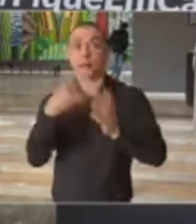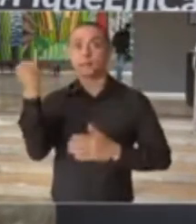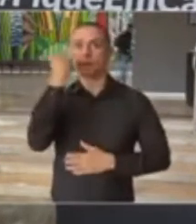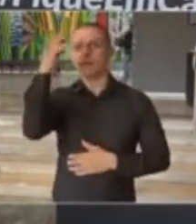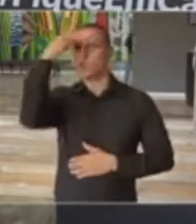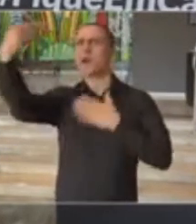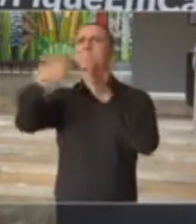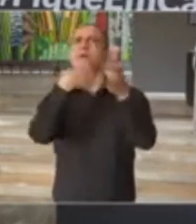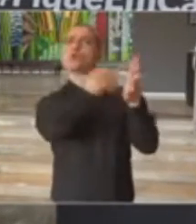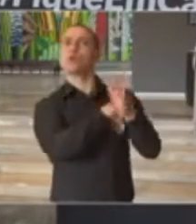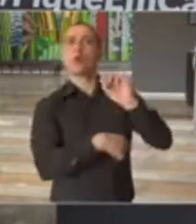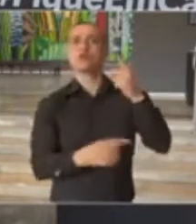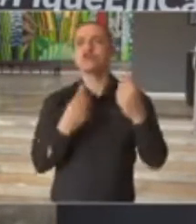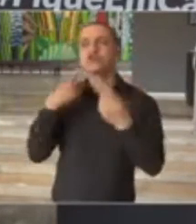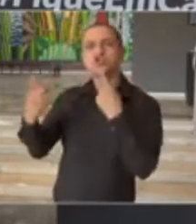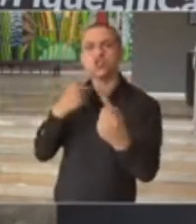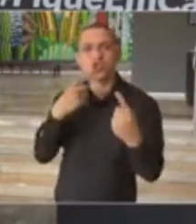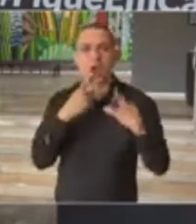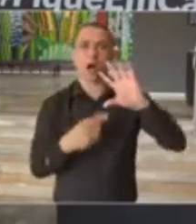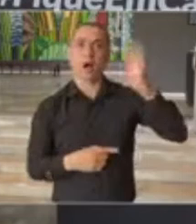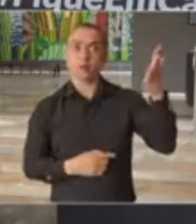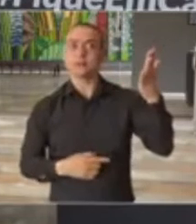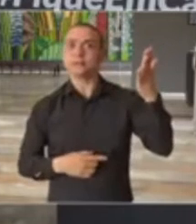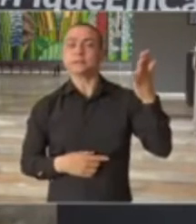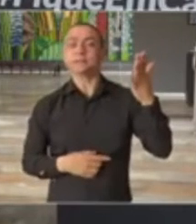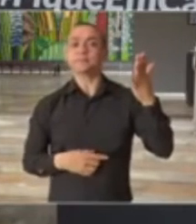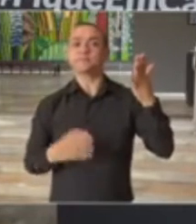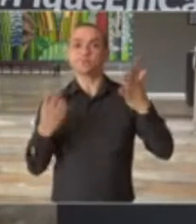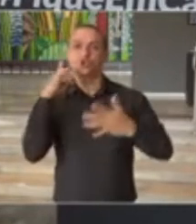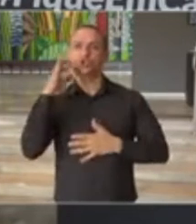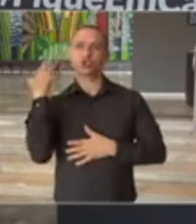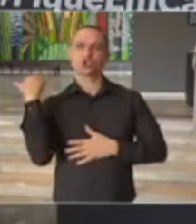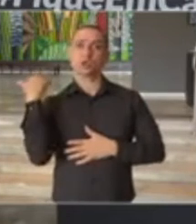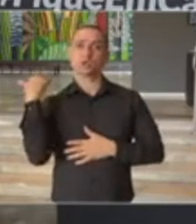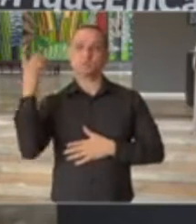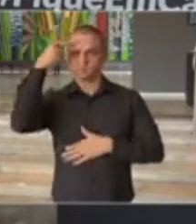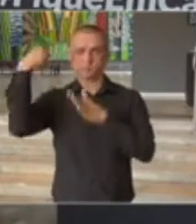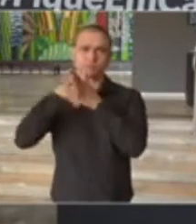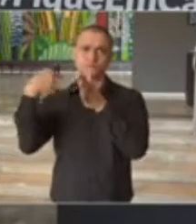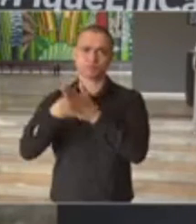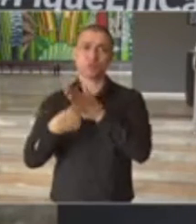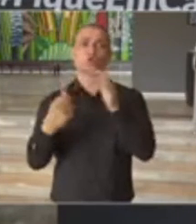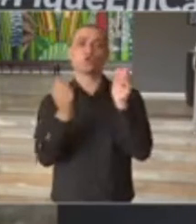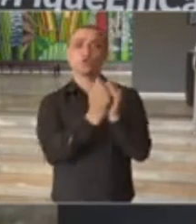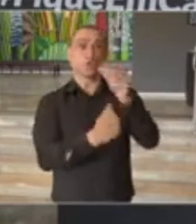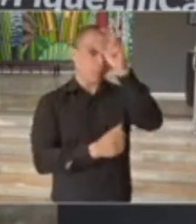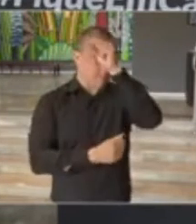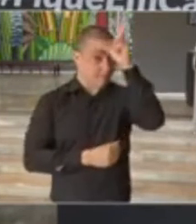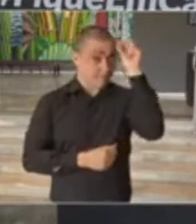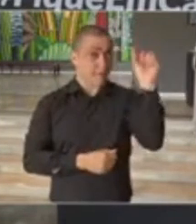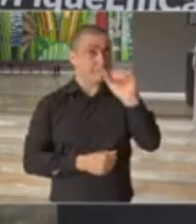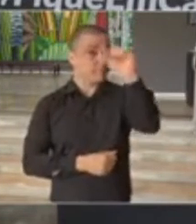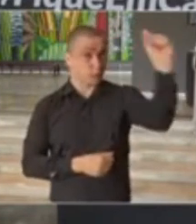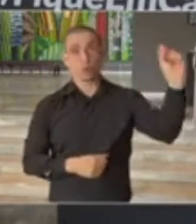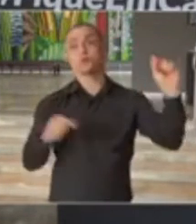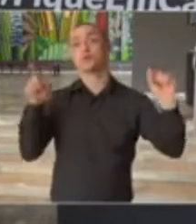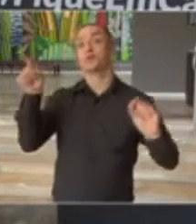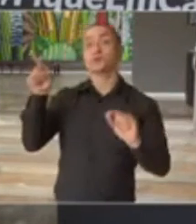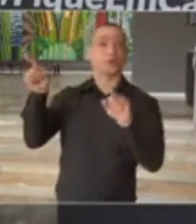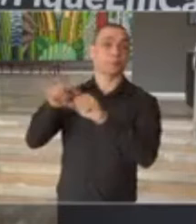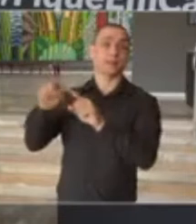questionamentos, no diálogo que tivemos bastante intenso nesses últimos dias, tanto com as prefeituras, quanto com